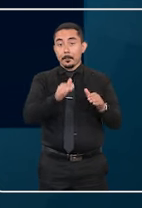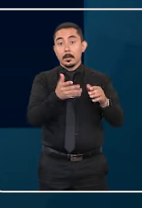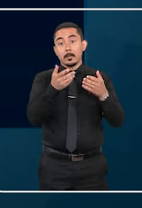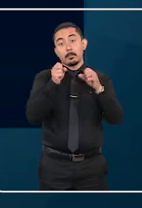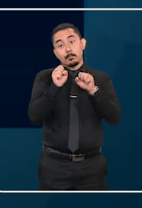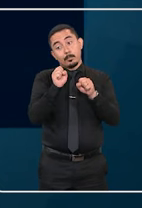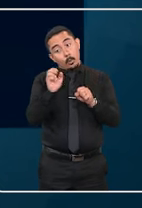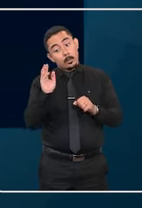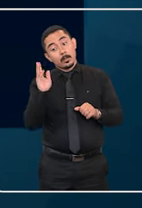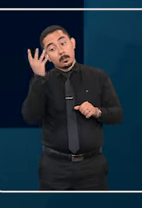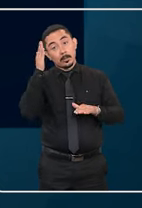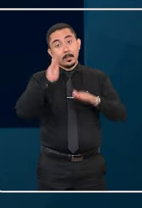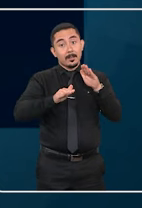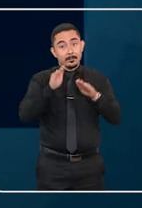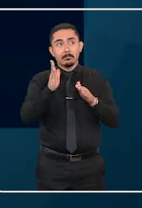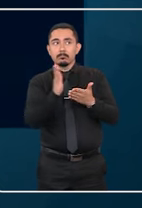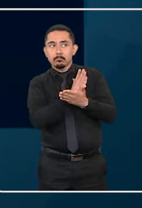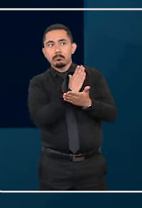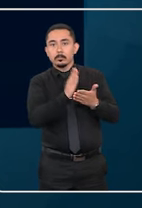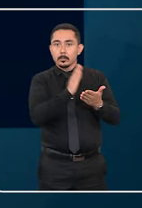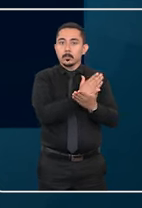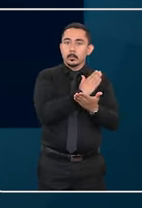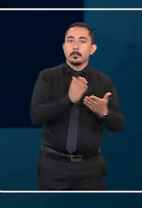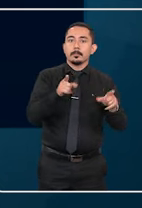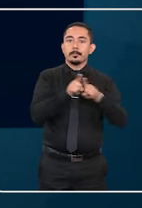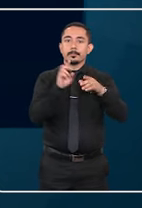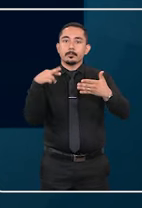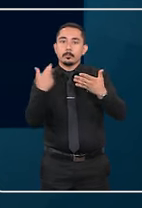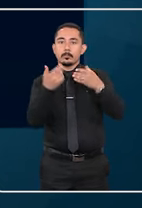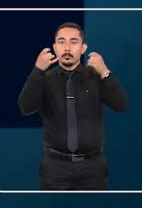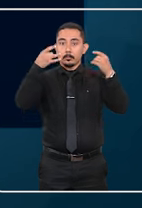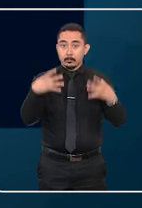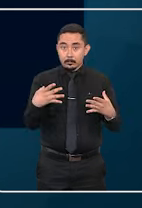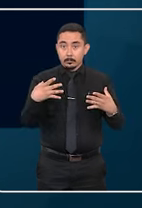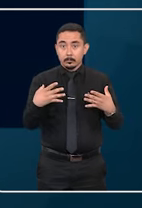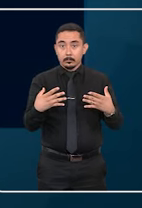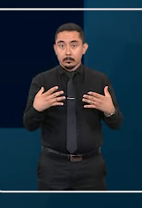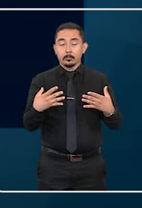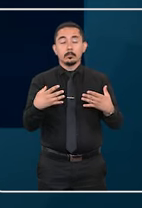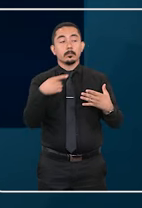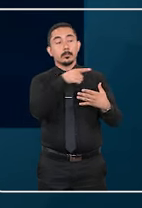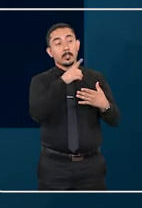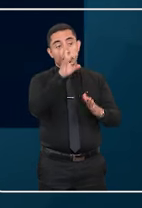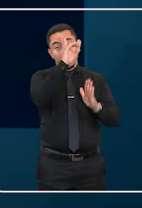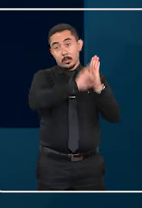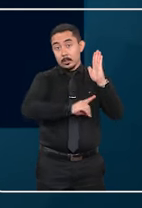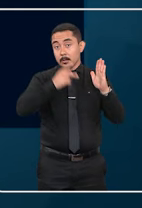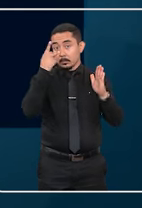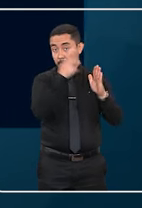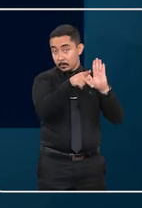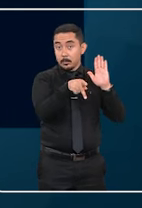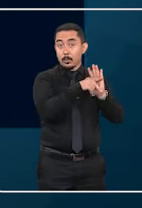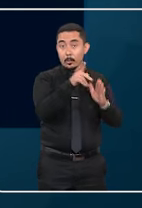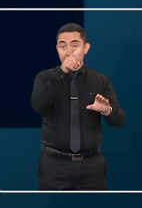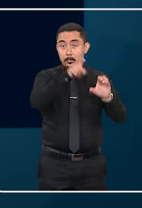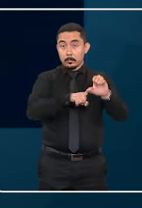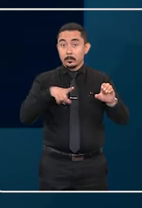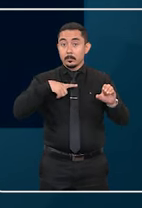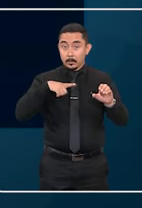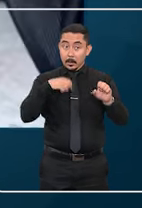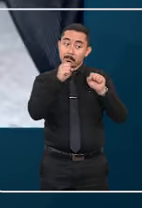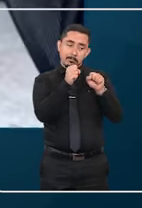permitindo que ocorra em algumas situações. A relatora ressaltou que a empenhorabilidade é um direito do devedor que pode ser